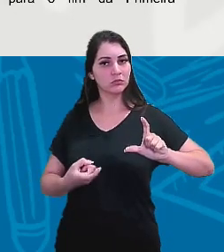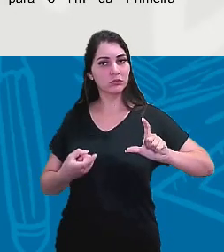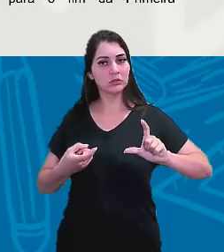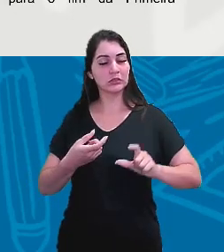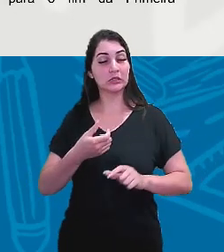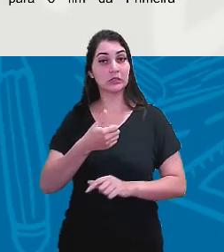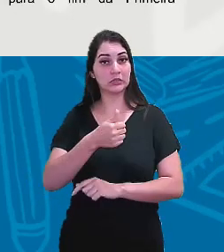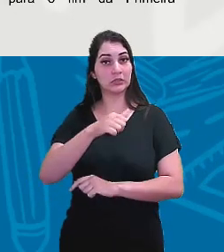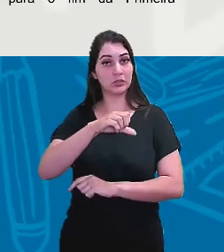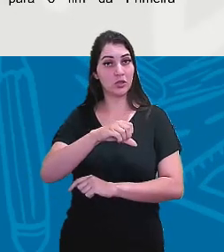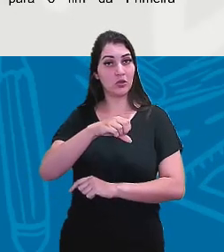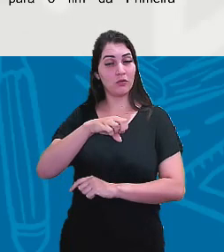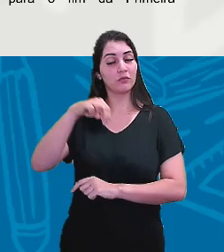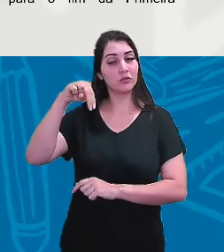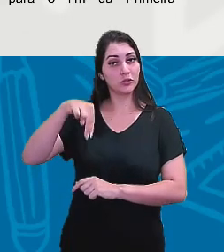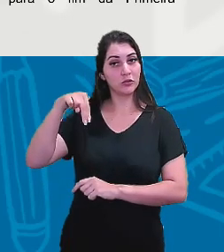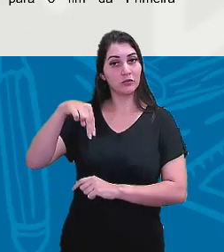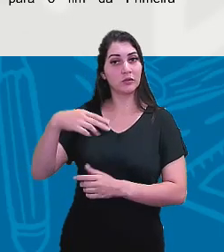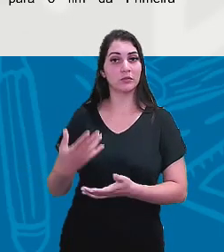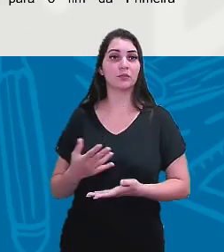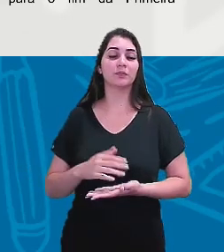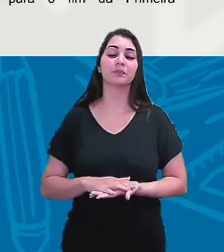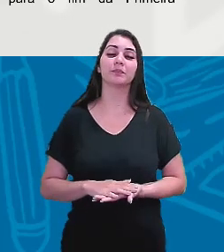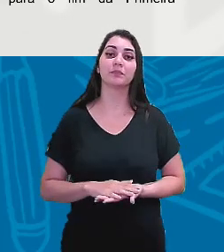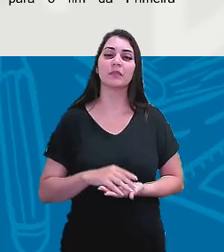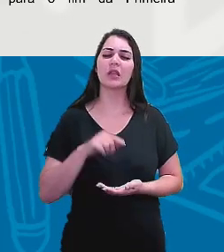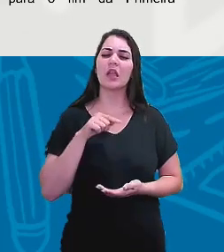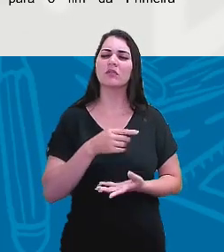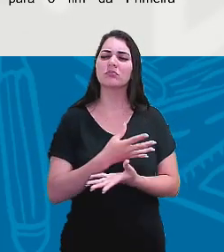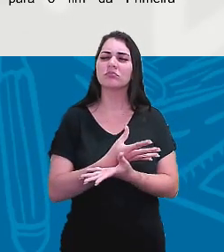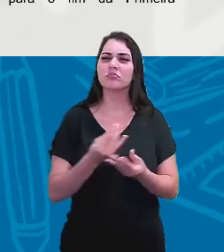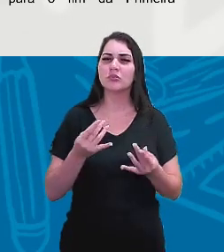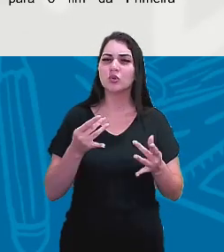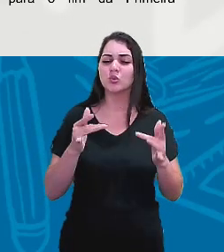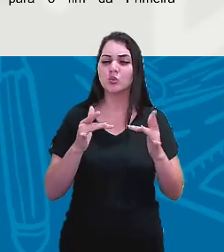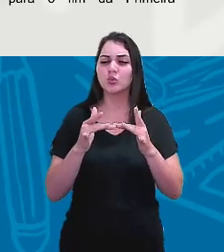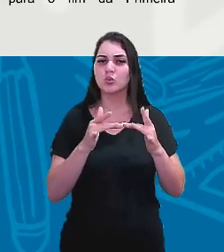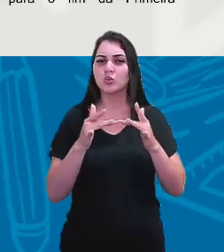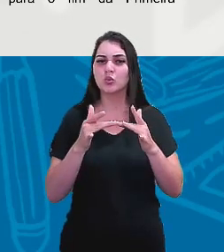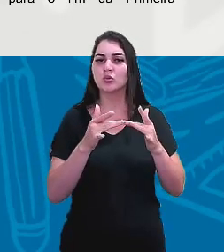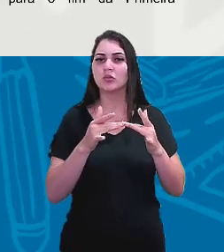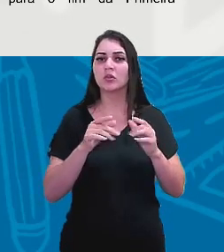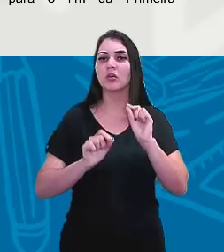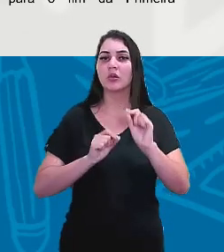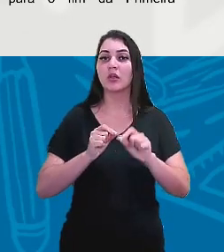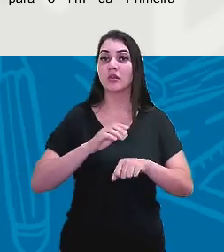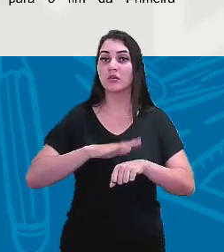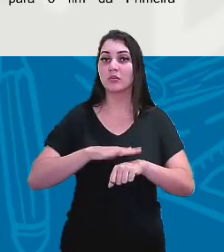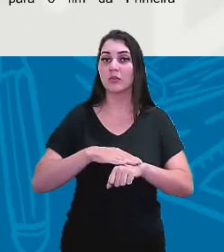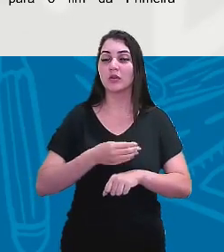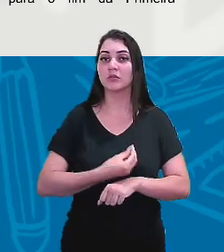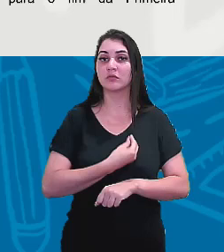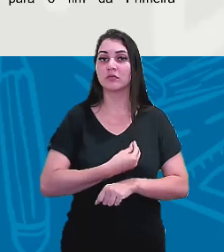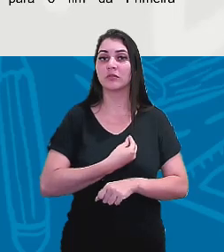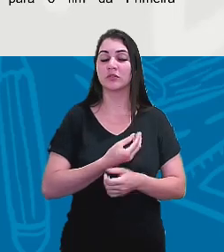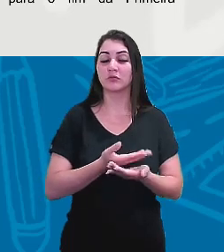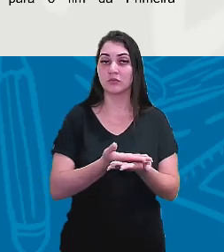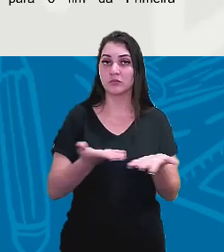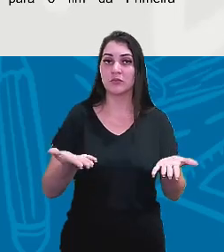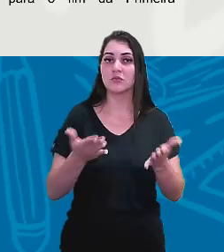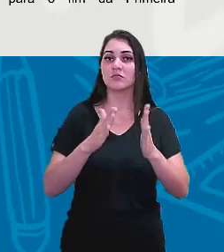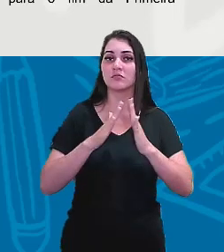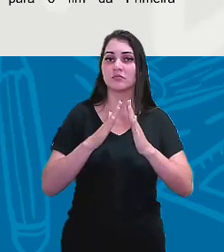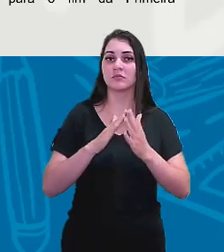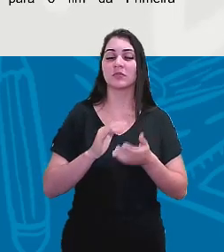19 de novembro, ele está muito ligado a esse momento que a gente está vivendo. Você que está aí em